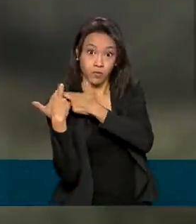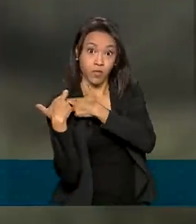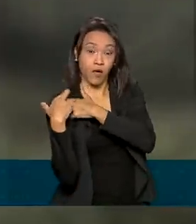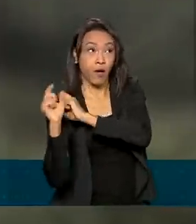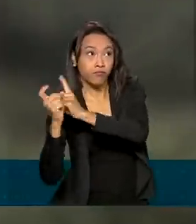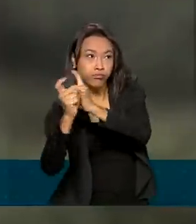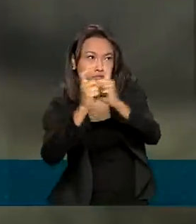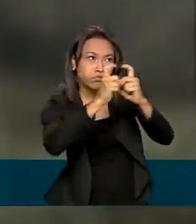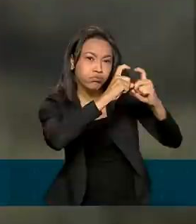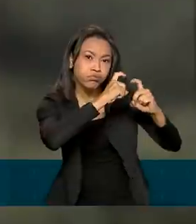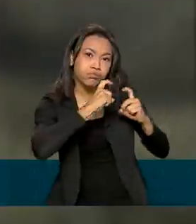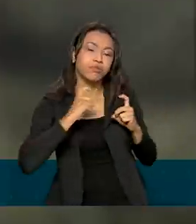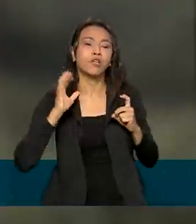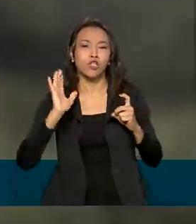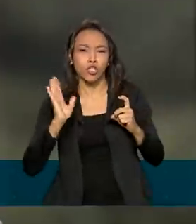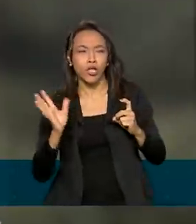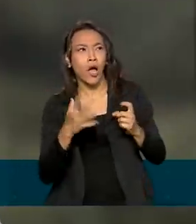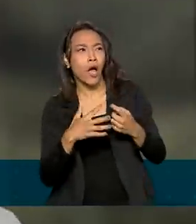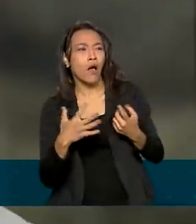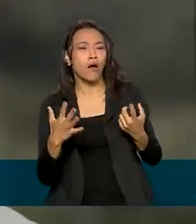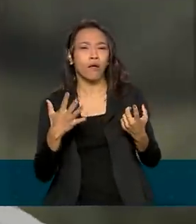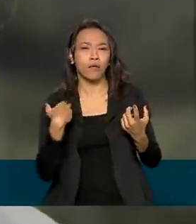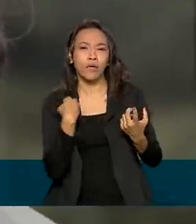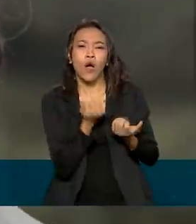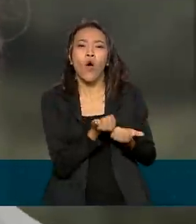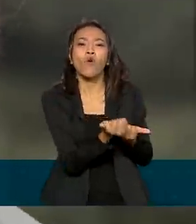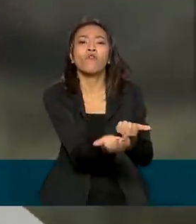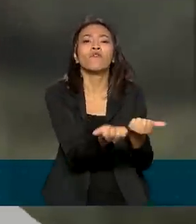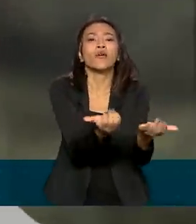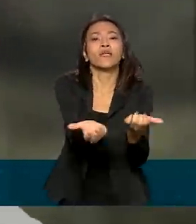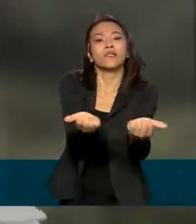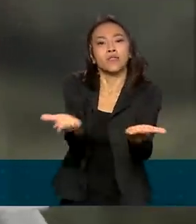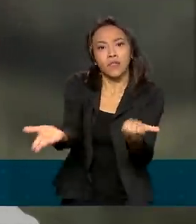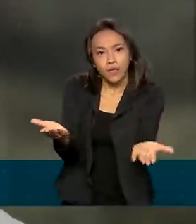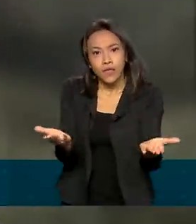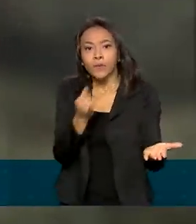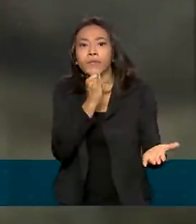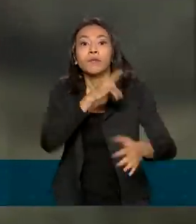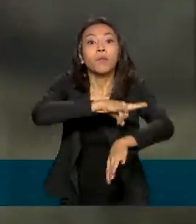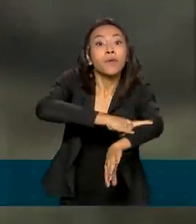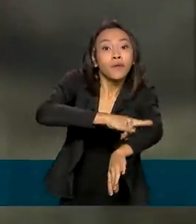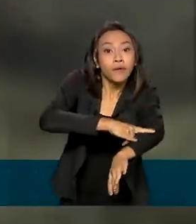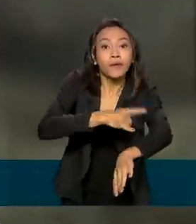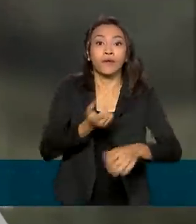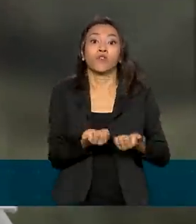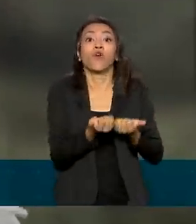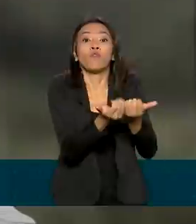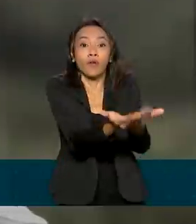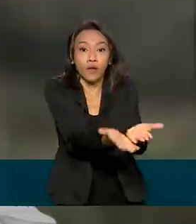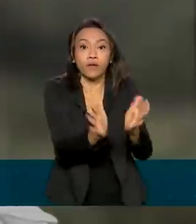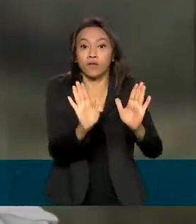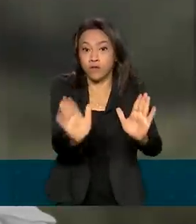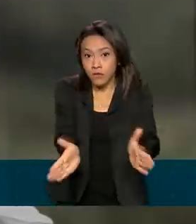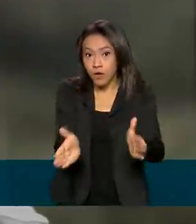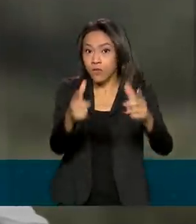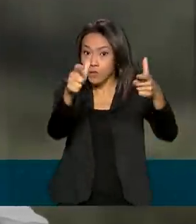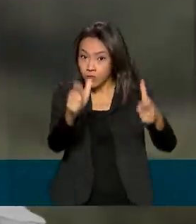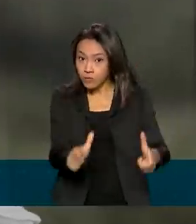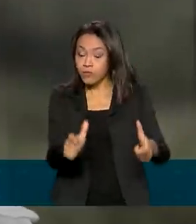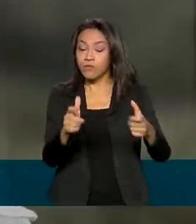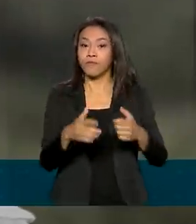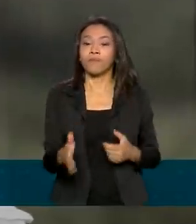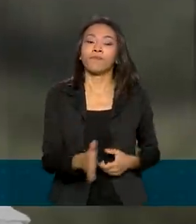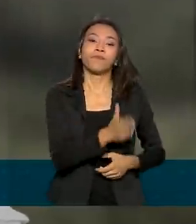provisórias para atender imediatamente o visitante, como banheiros, por exemplo. E também